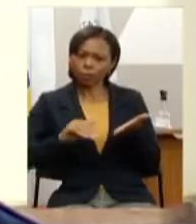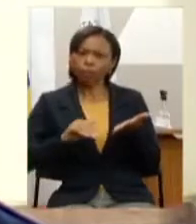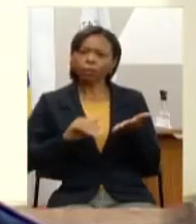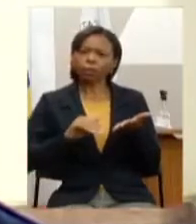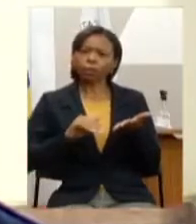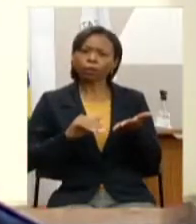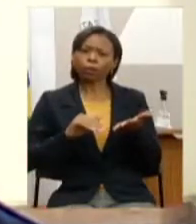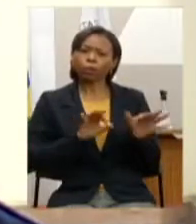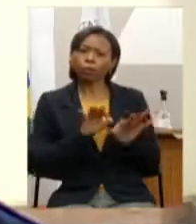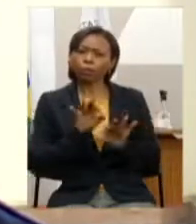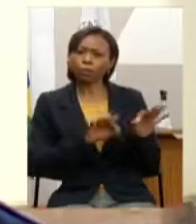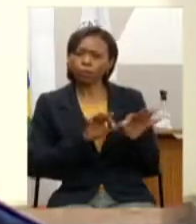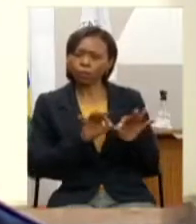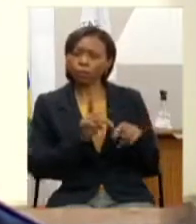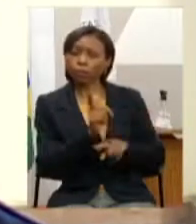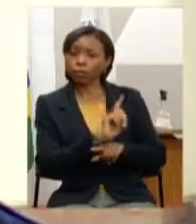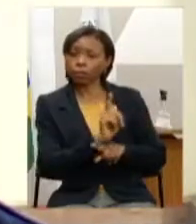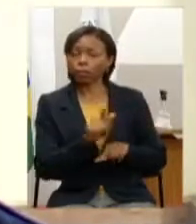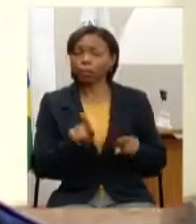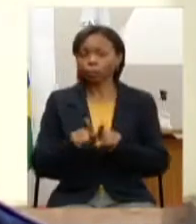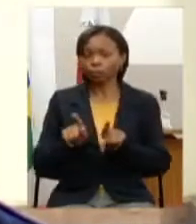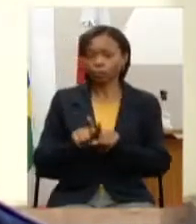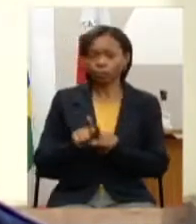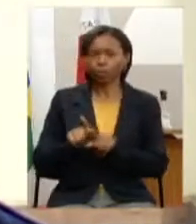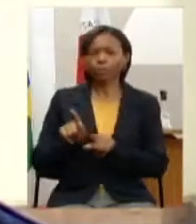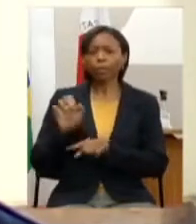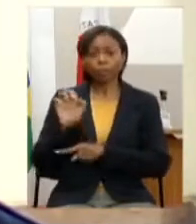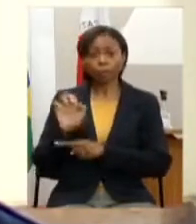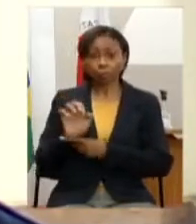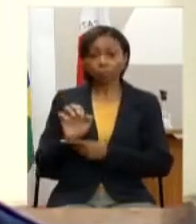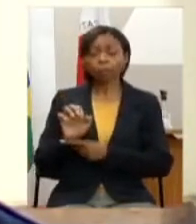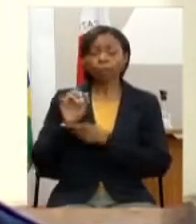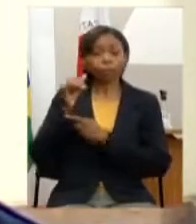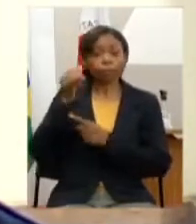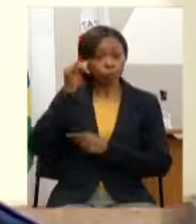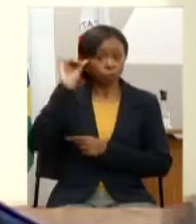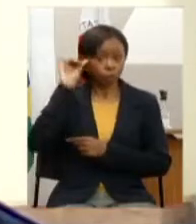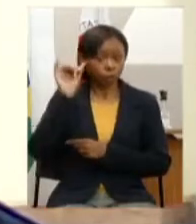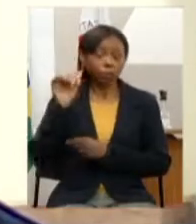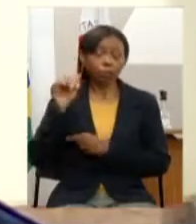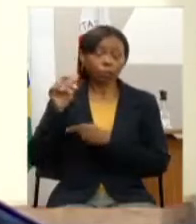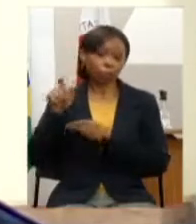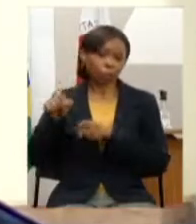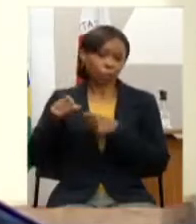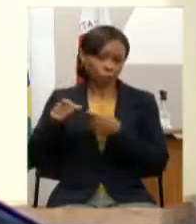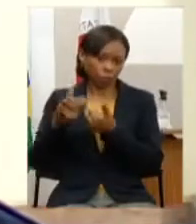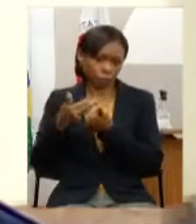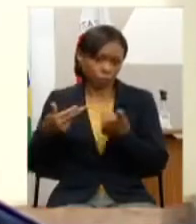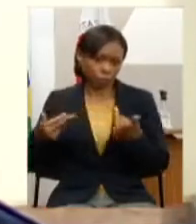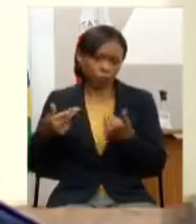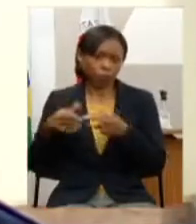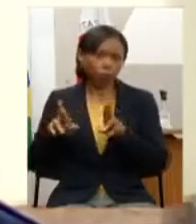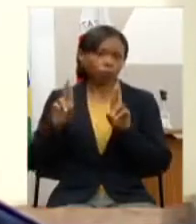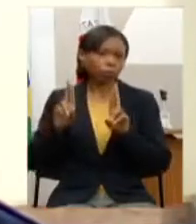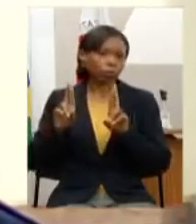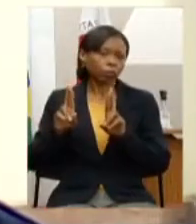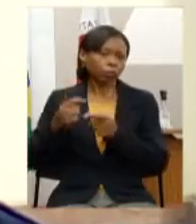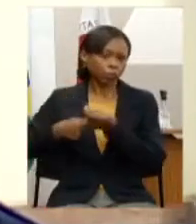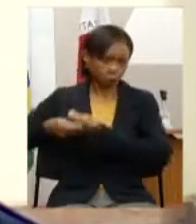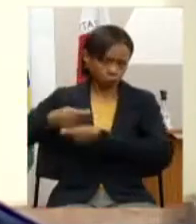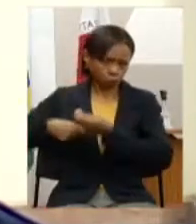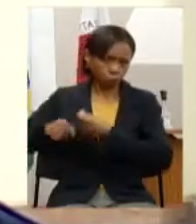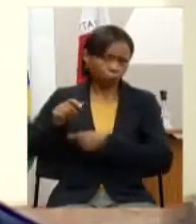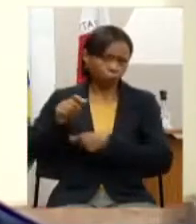Estado de Fazenda para que seja alocado nas ações de defesa agropecuária sobre a responsabilidade do Instituto Mineiro de Agropecuária UIMA